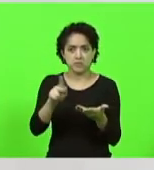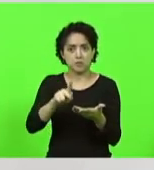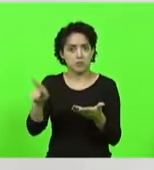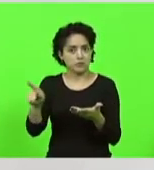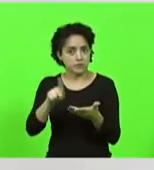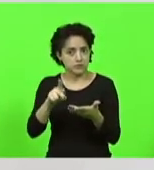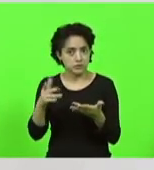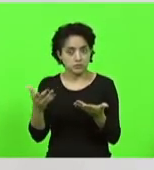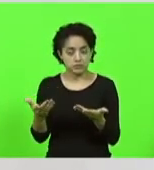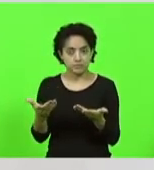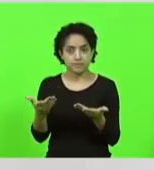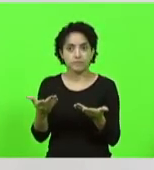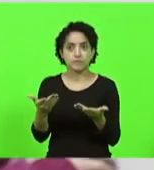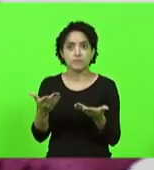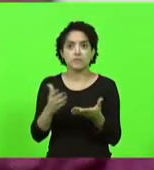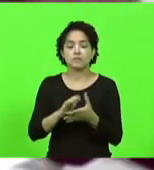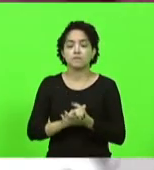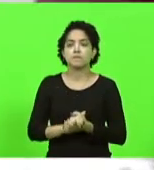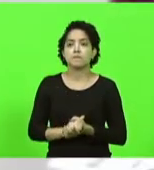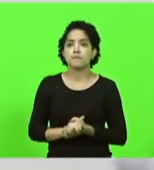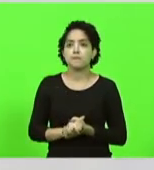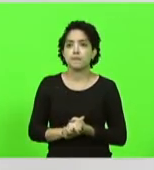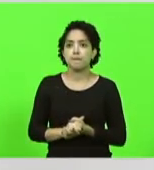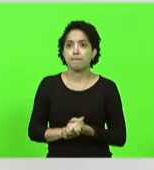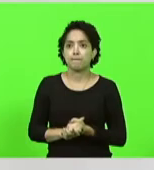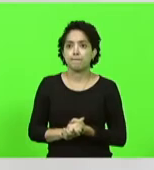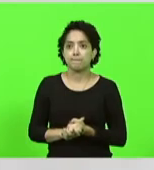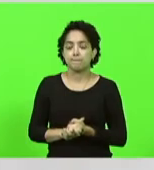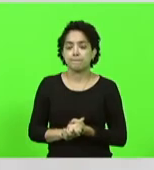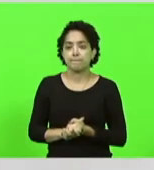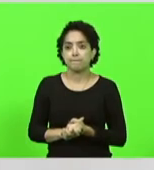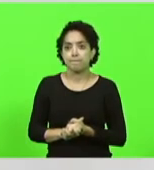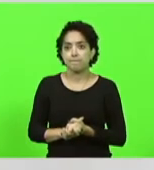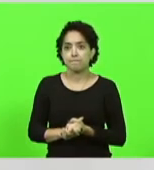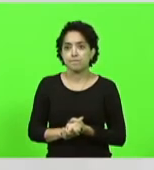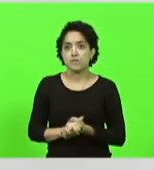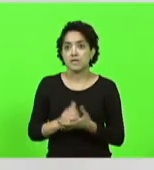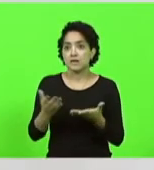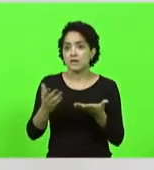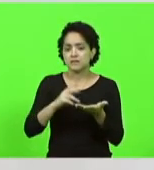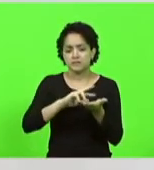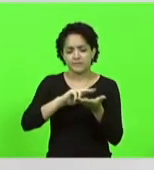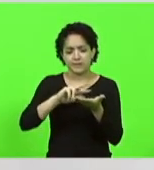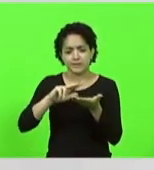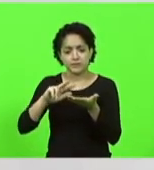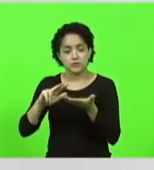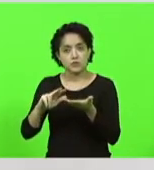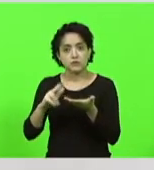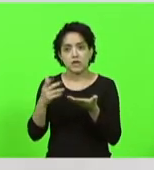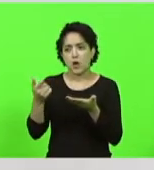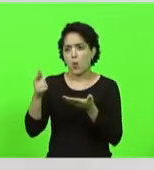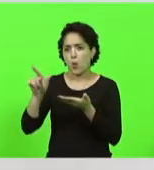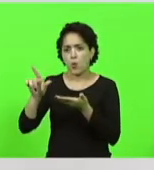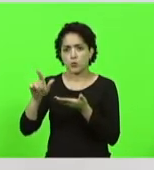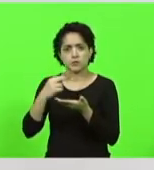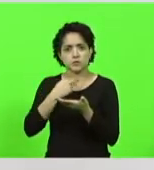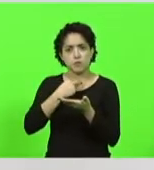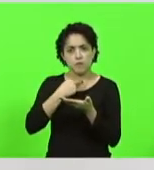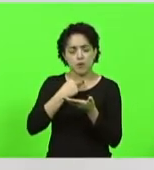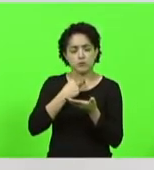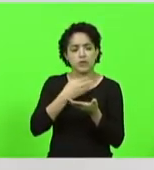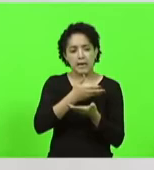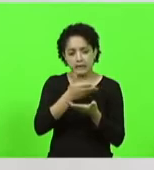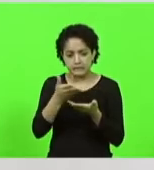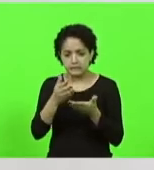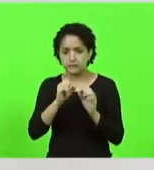oficial daí pode receber 17 mil reais mas essas coisas não as outras coisas não pode essas coisas podem